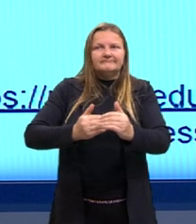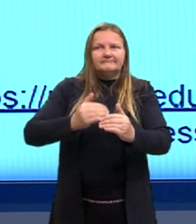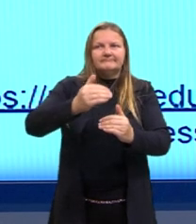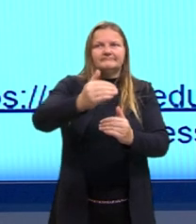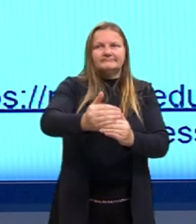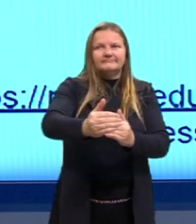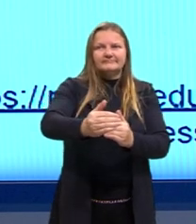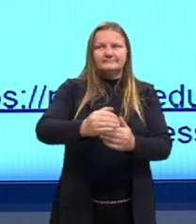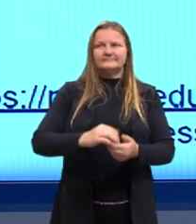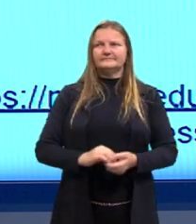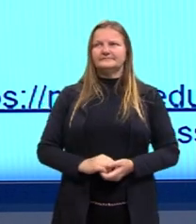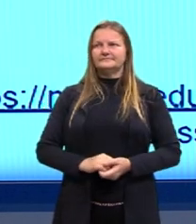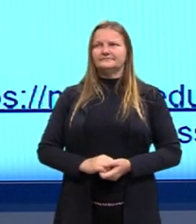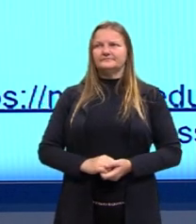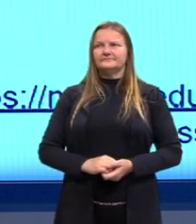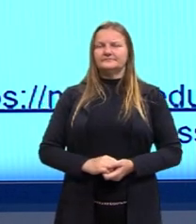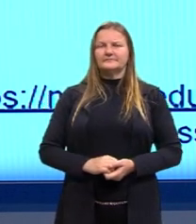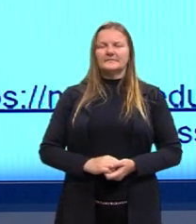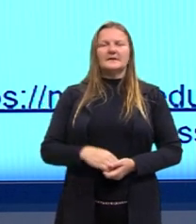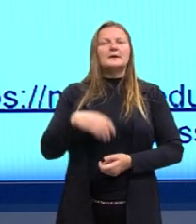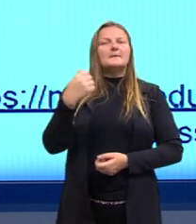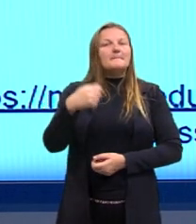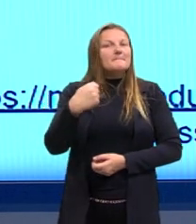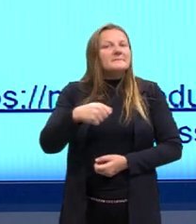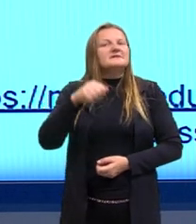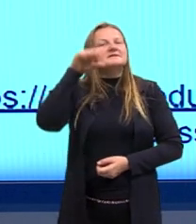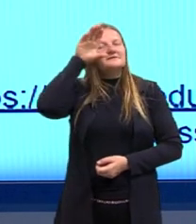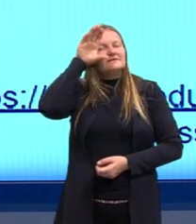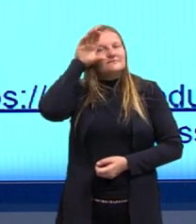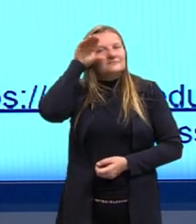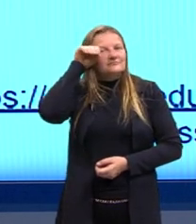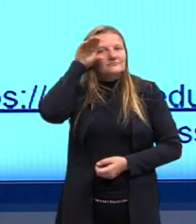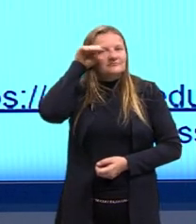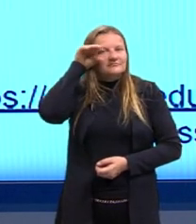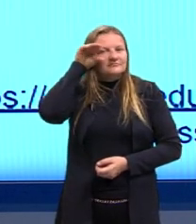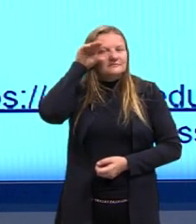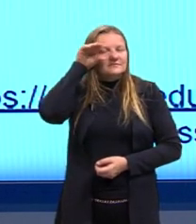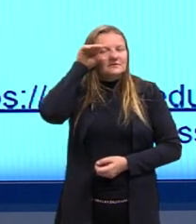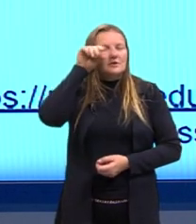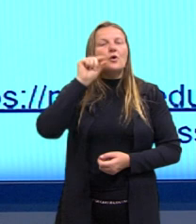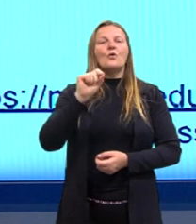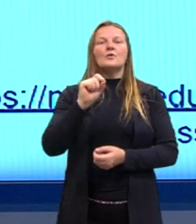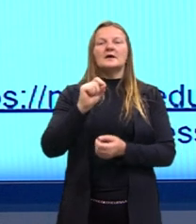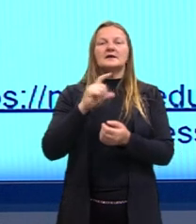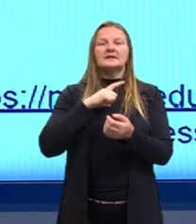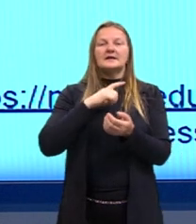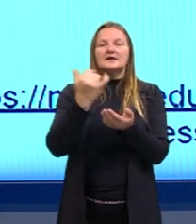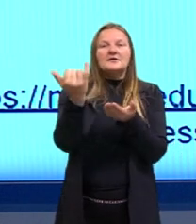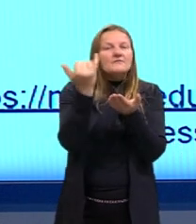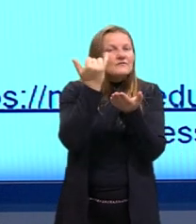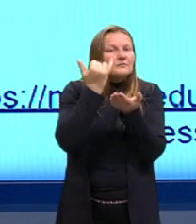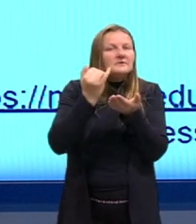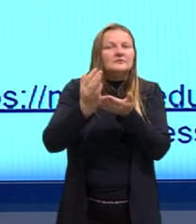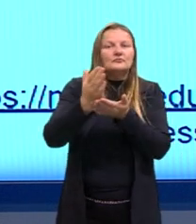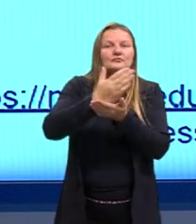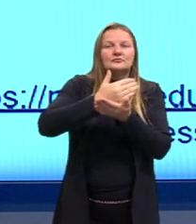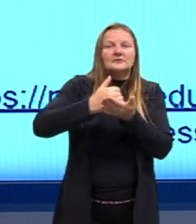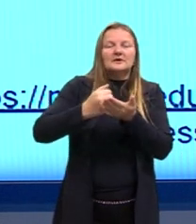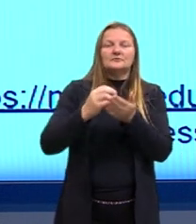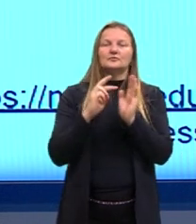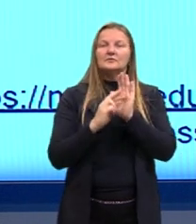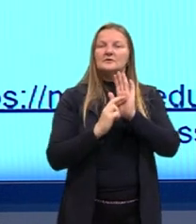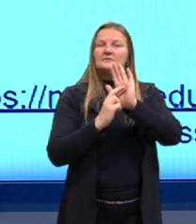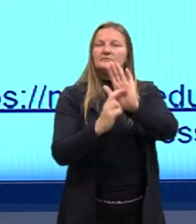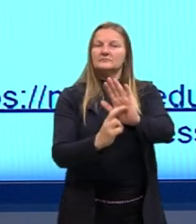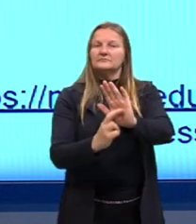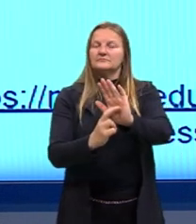que fazer? Eu tenho que observar o que eu consegui coletar nessa pesquisa, qual o resultado que eu